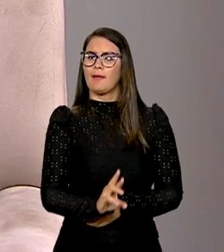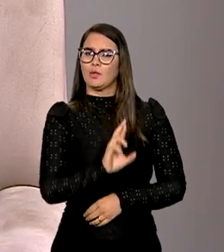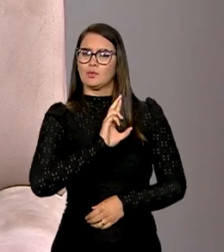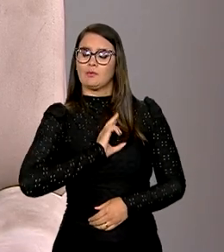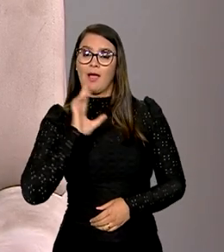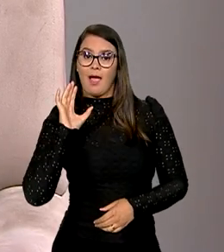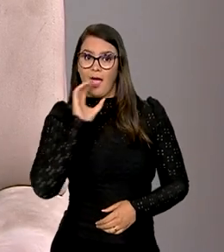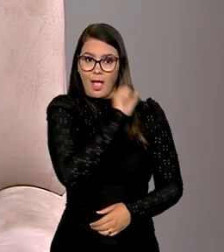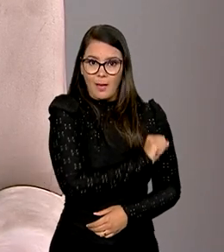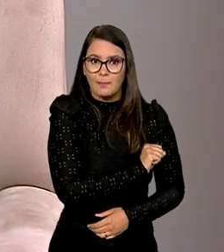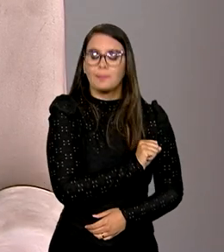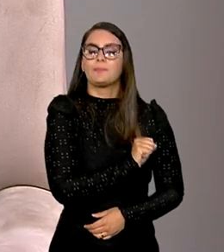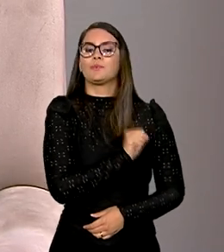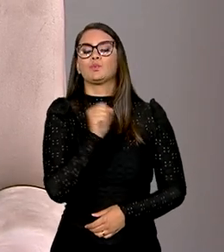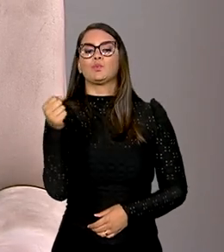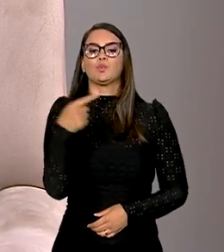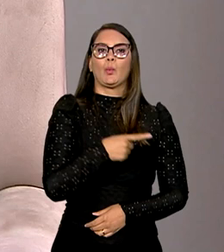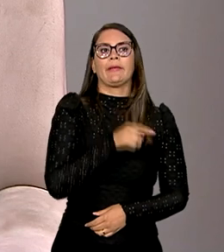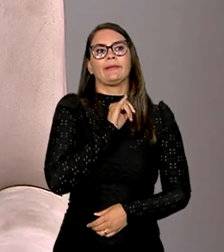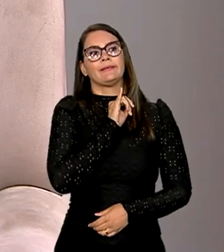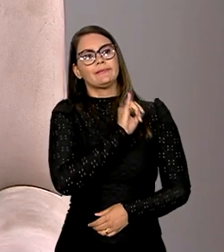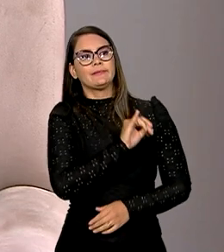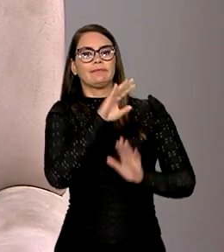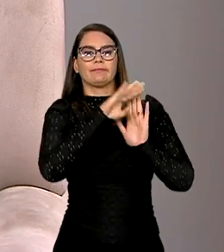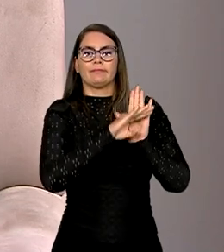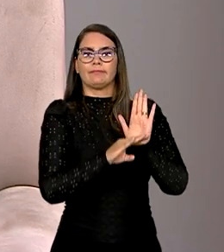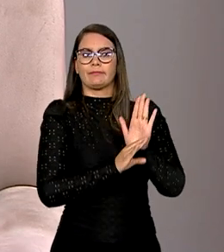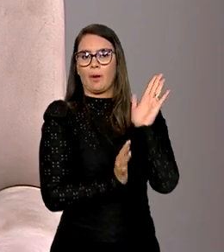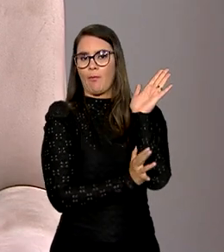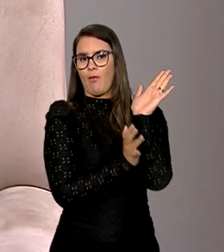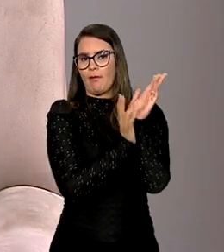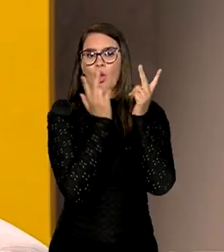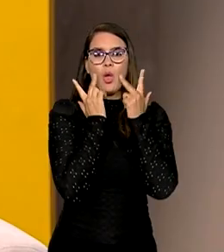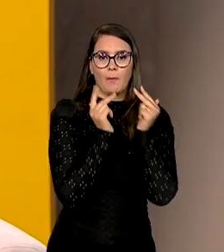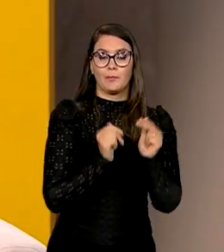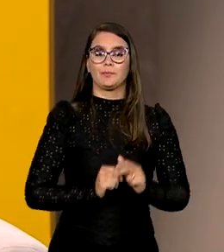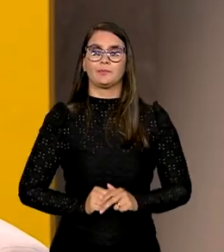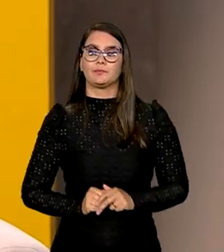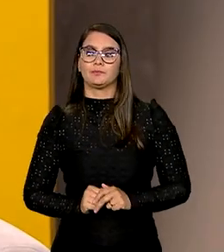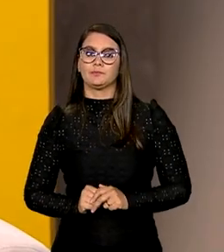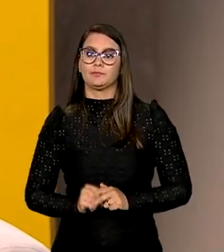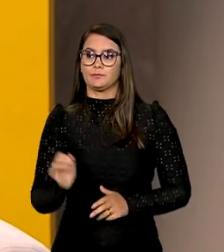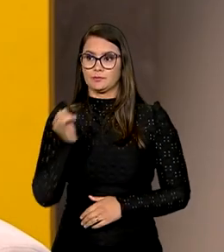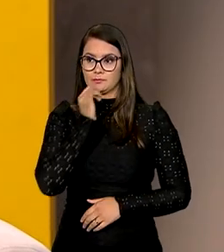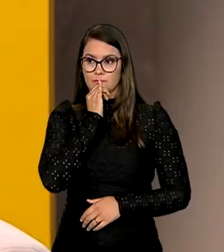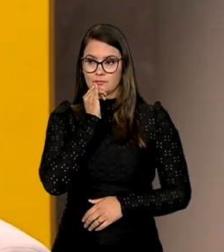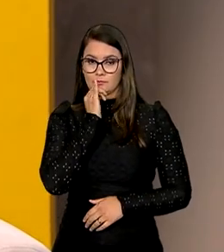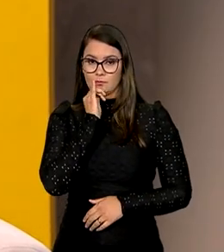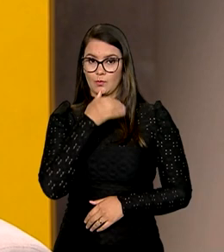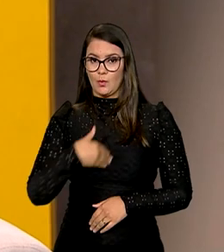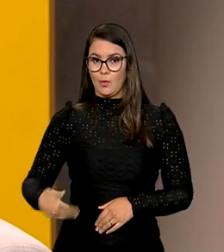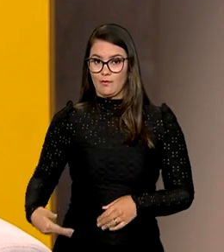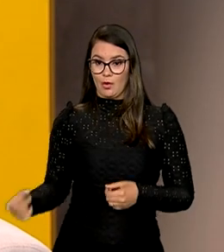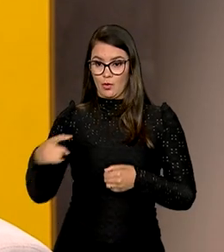rápido do que se ele tivesse que seguir o trâmite normal, secretário? É, primeiro, por exemplo, o governo retomou